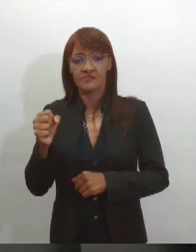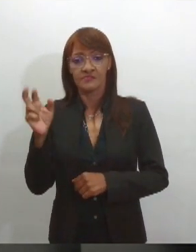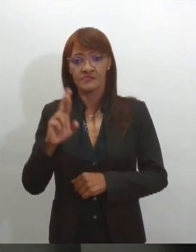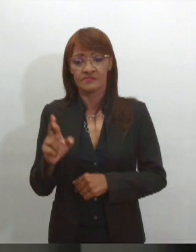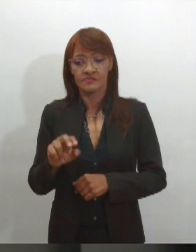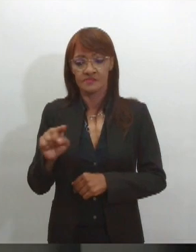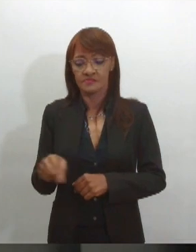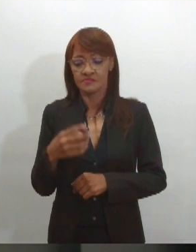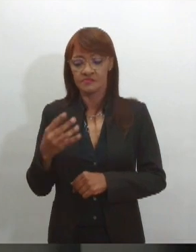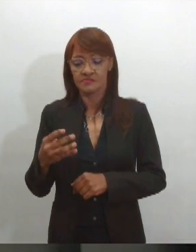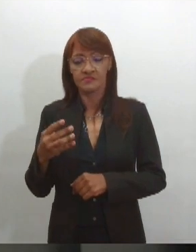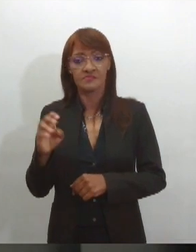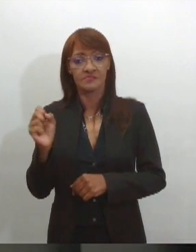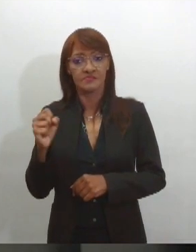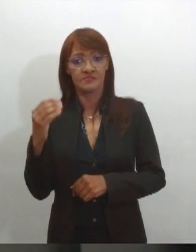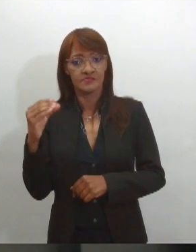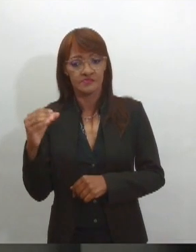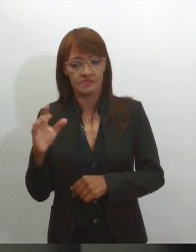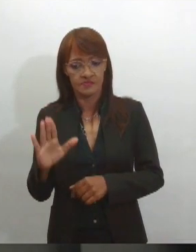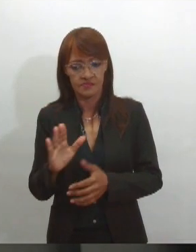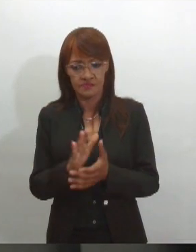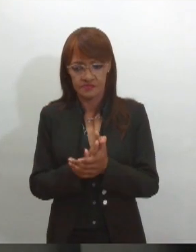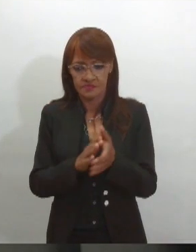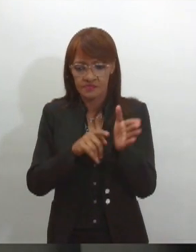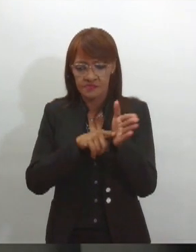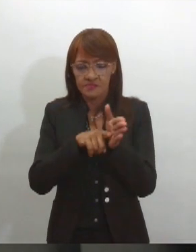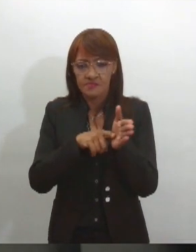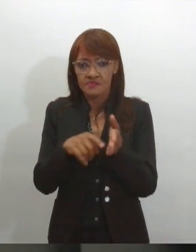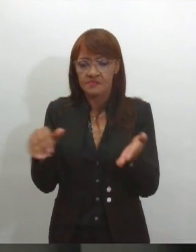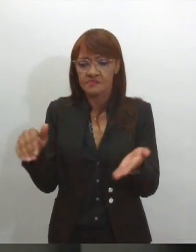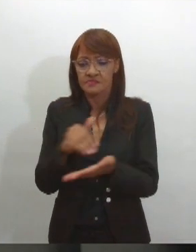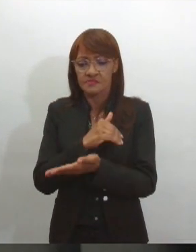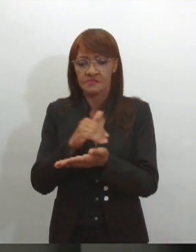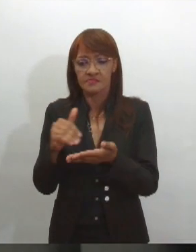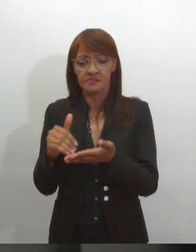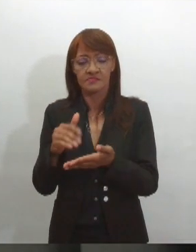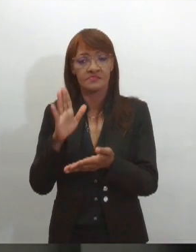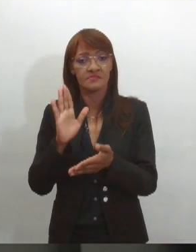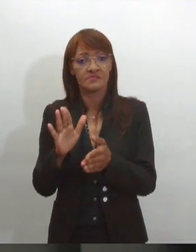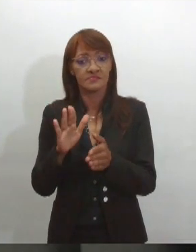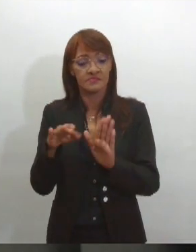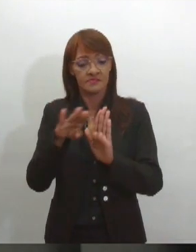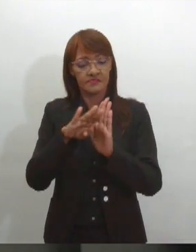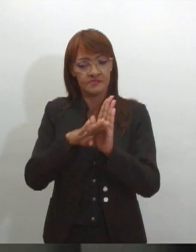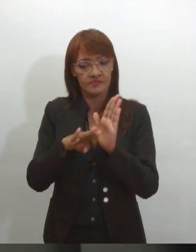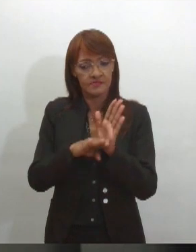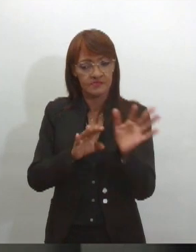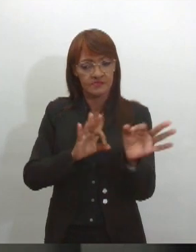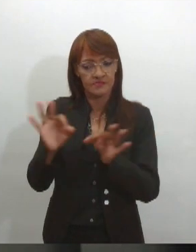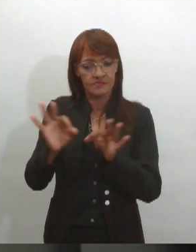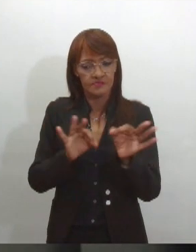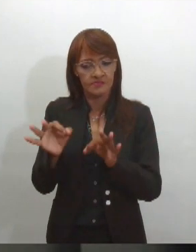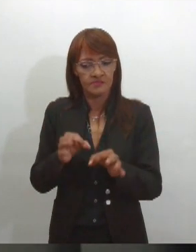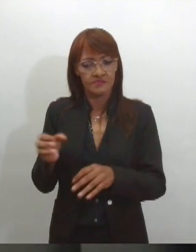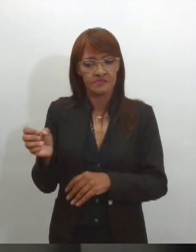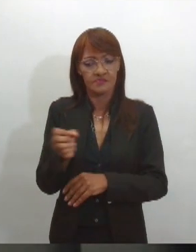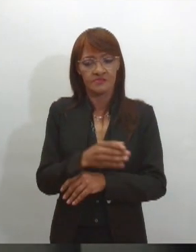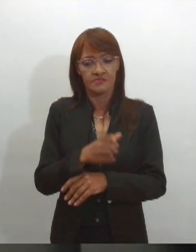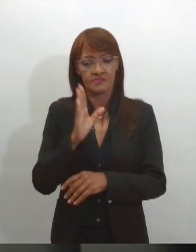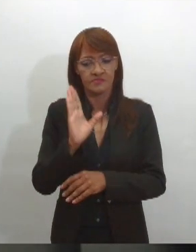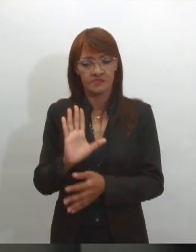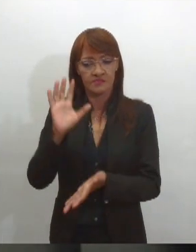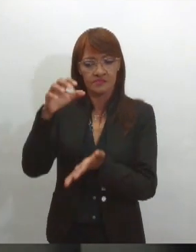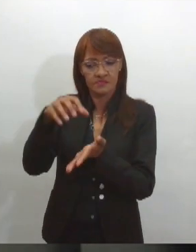Os dados foram divulgados pela Secretaria Especial de Planejamento, Orçamento e Inovação por meio do Observatório de Sergipe,